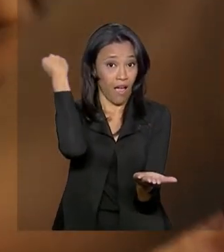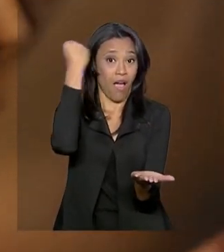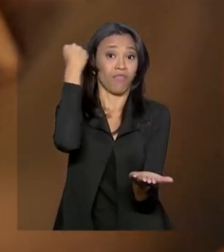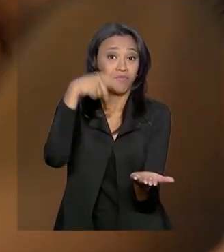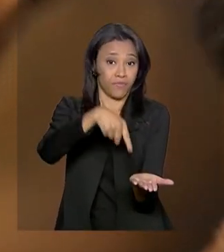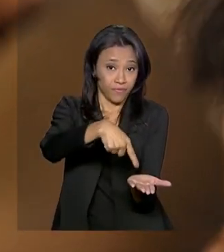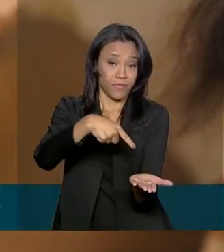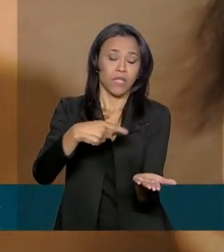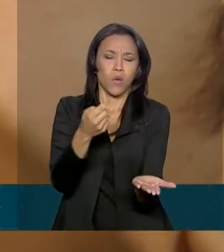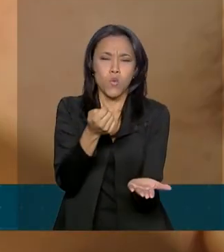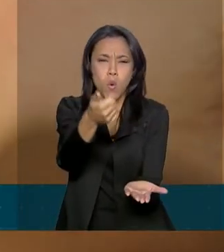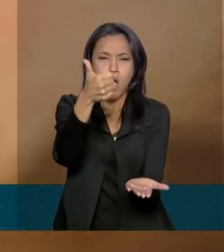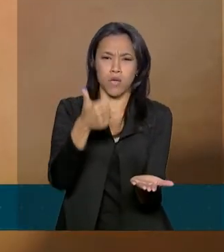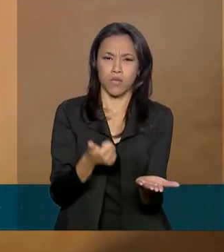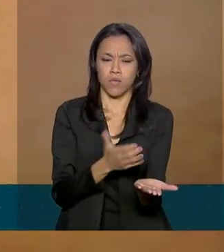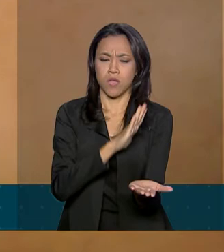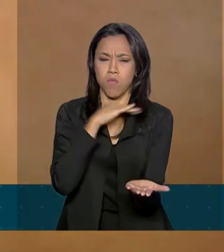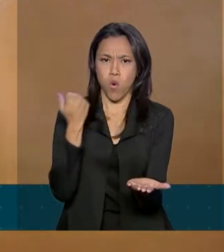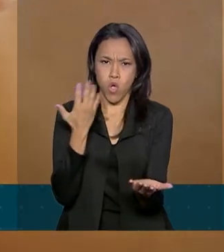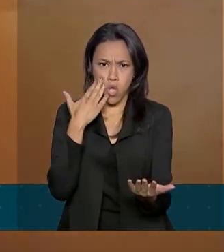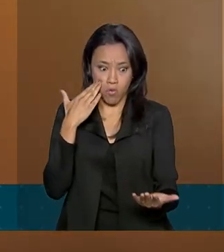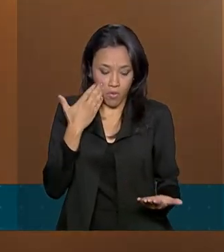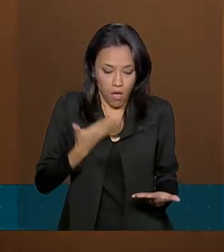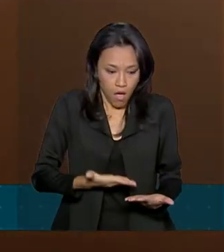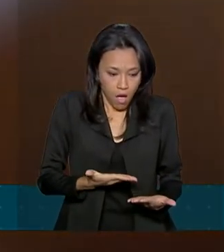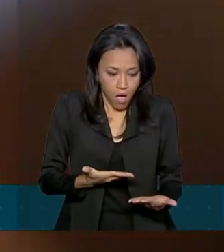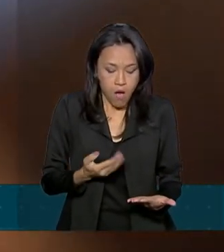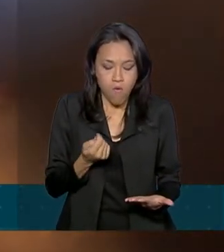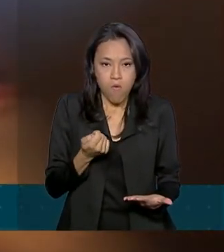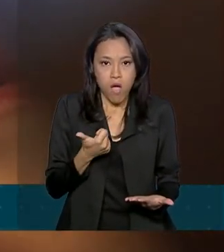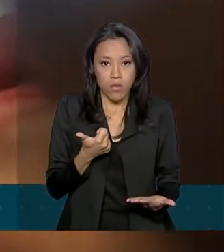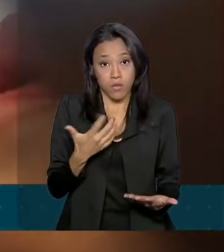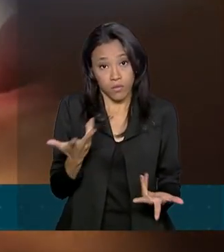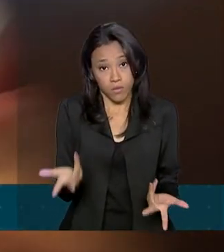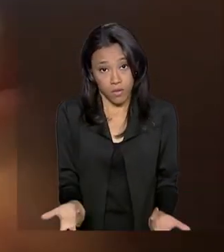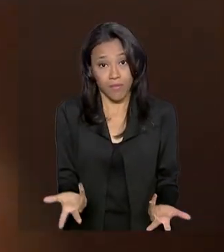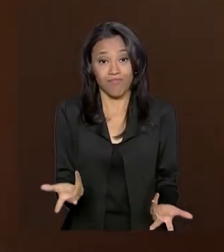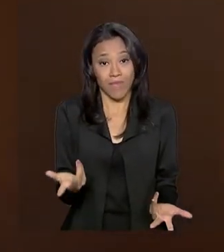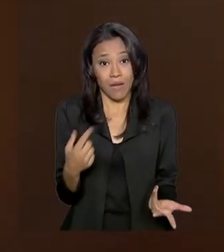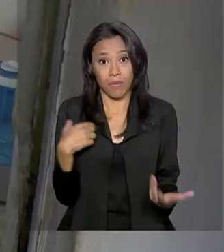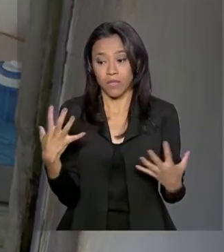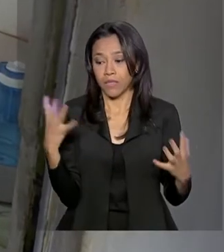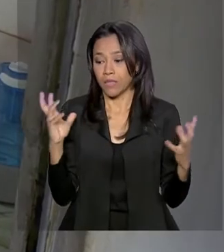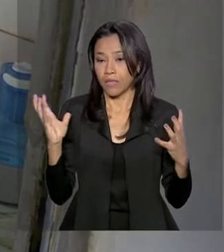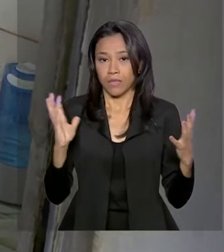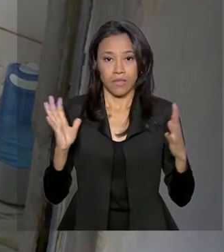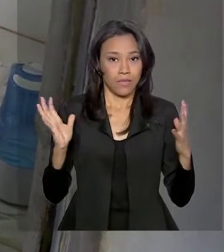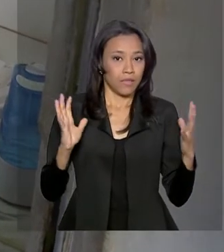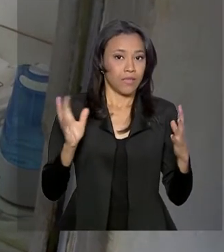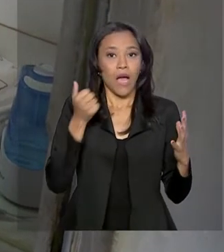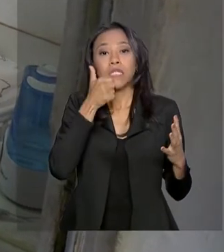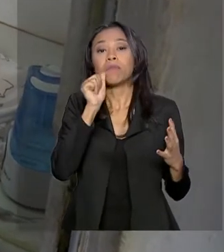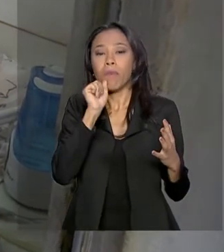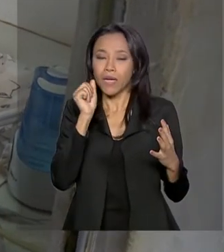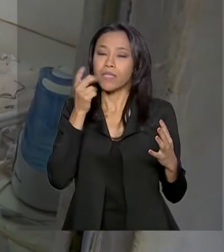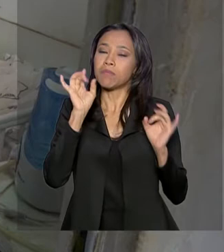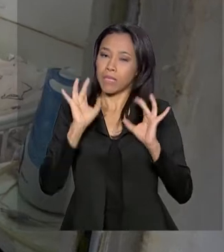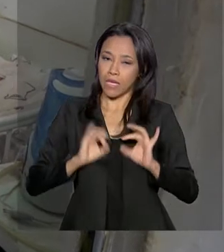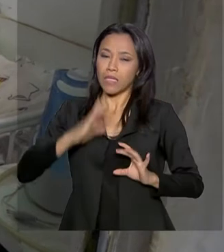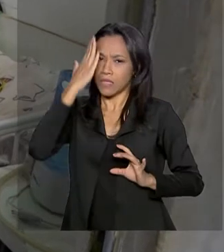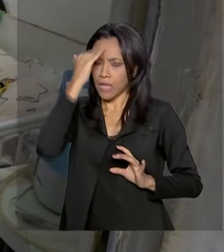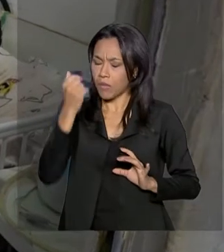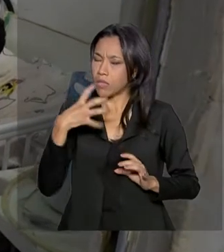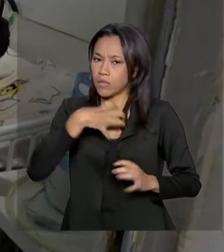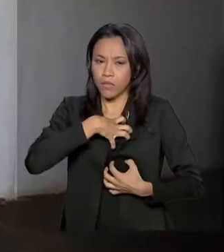vezes ele já quase morreu na minha frente, na minha mão. Então, a gente vive numa tensão. As mães de crianças especiais sabem disso, vivem numa